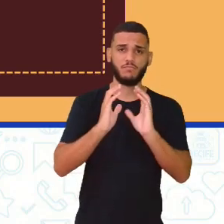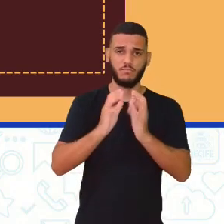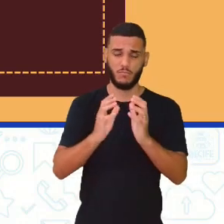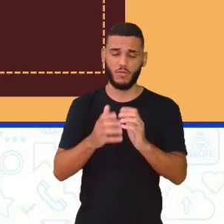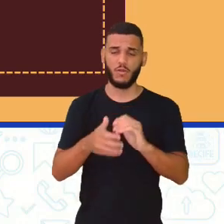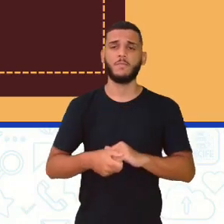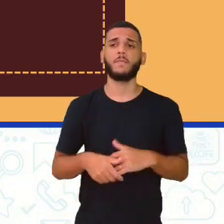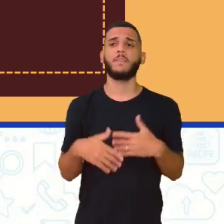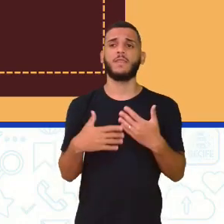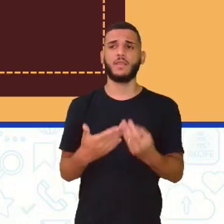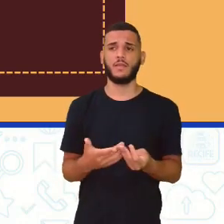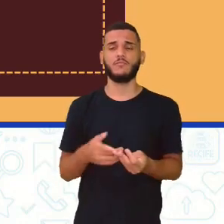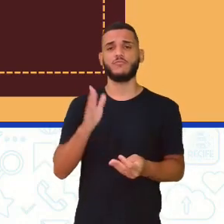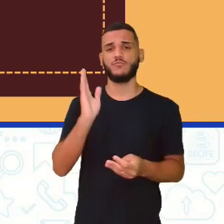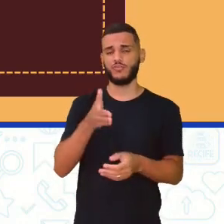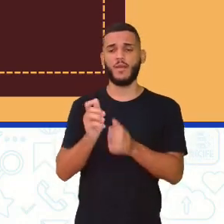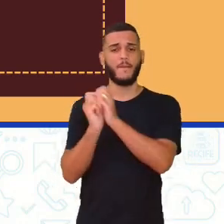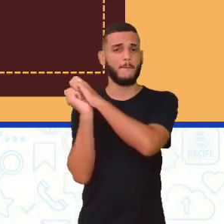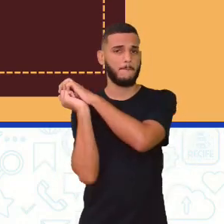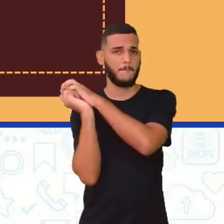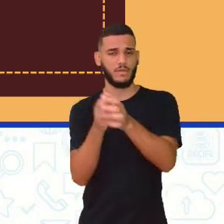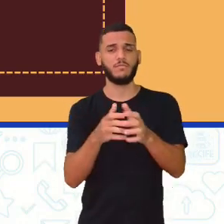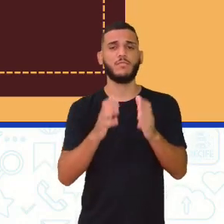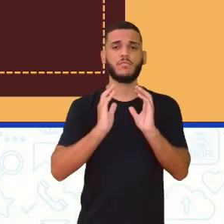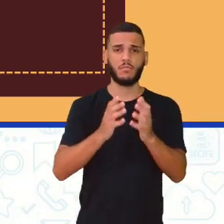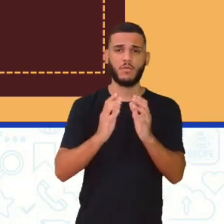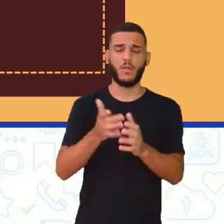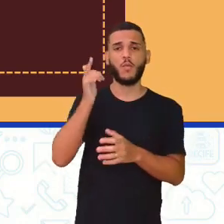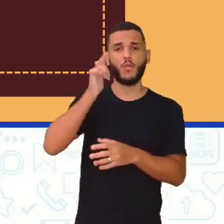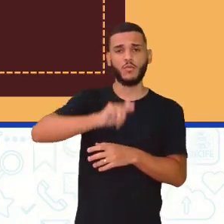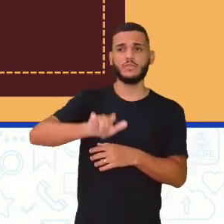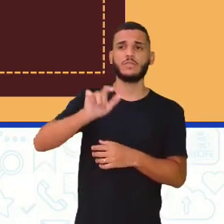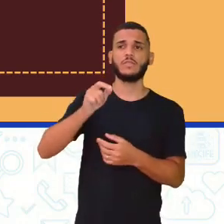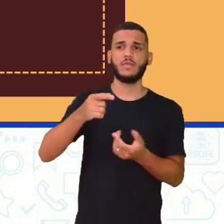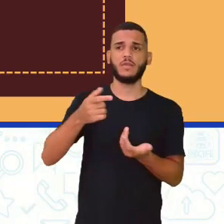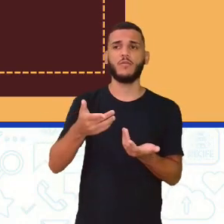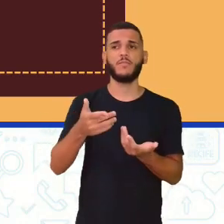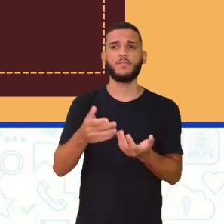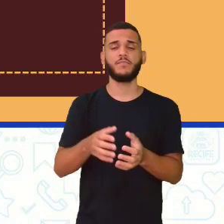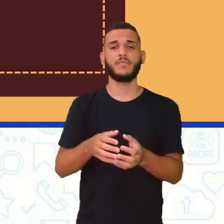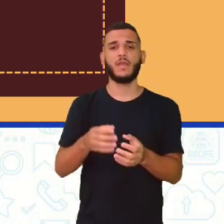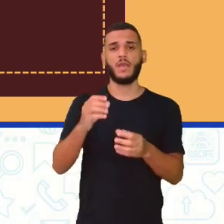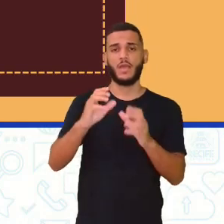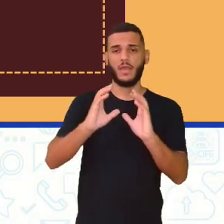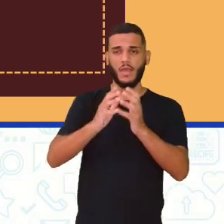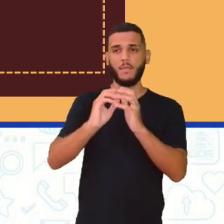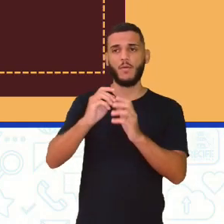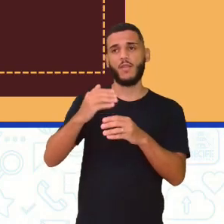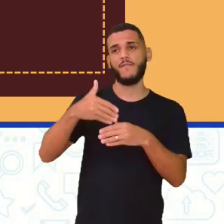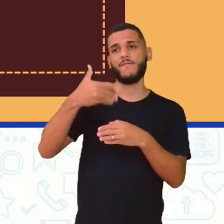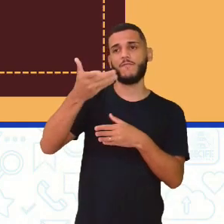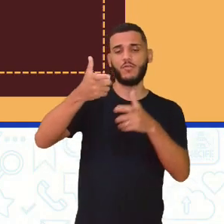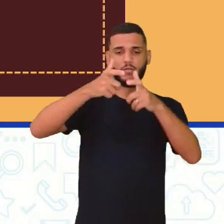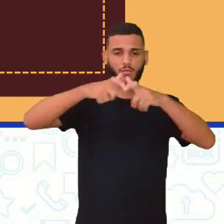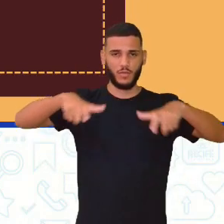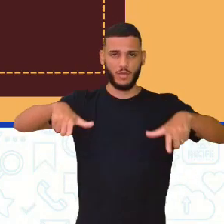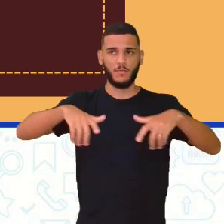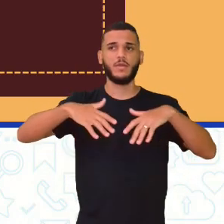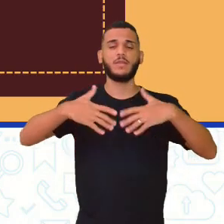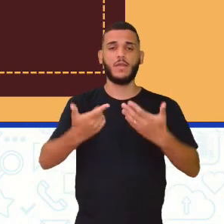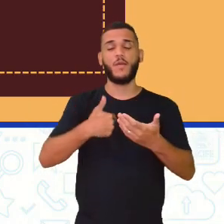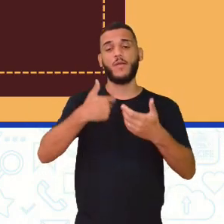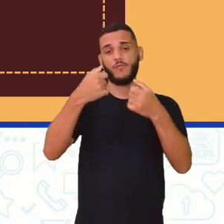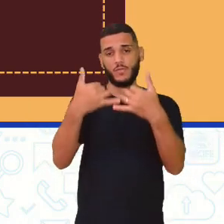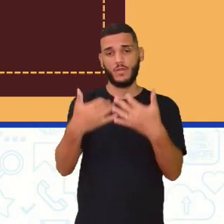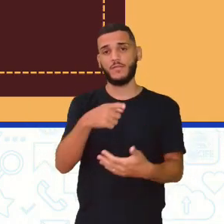Então, ó, ela rebateu lá, a bola conseguiu agora, e a bola foi, inclusive, para fora do campo, né, que é o que eu